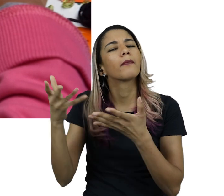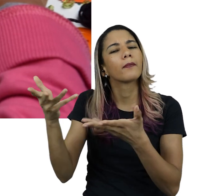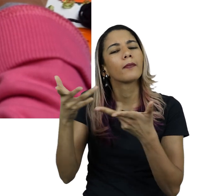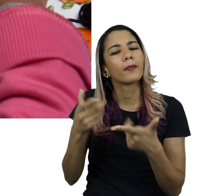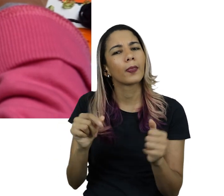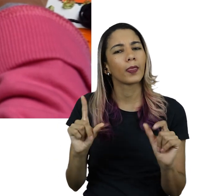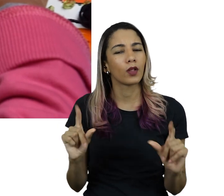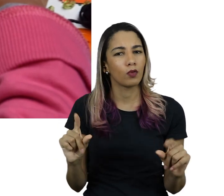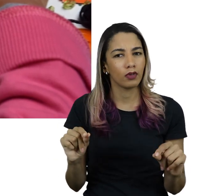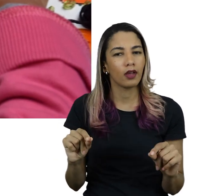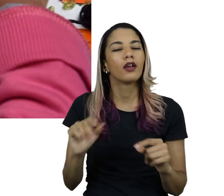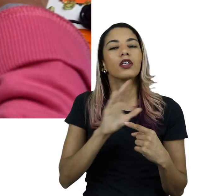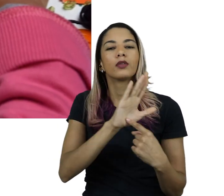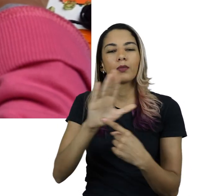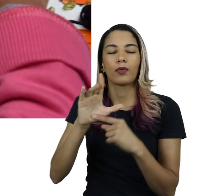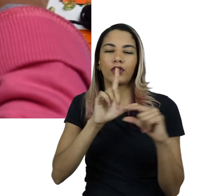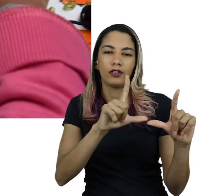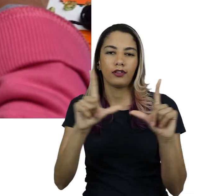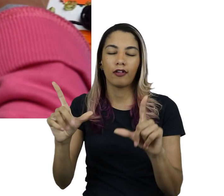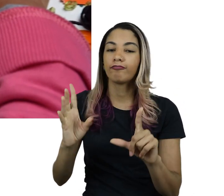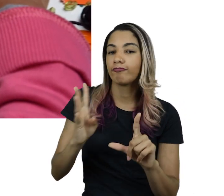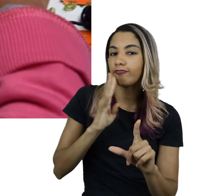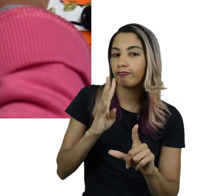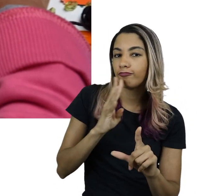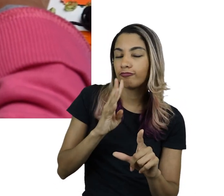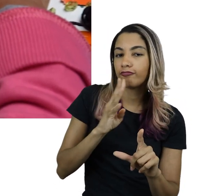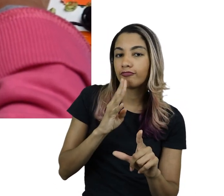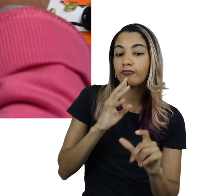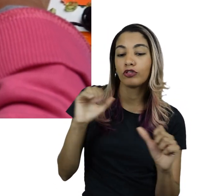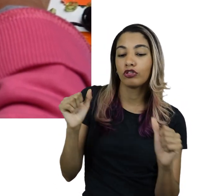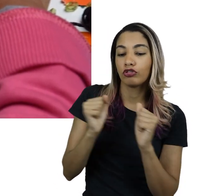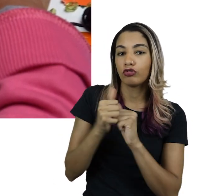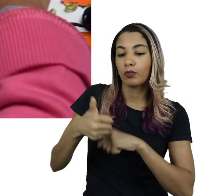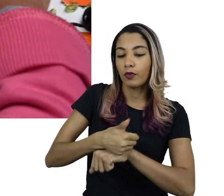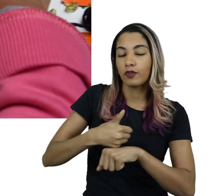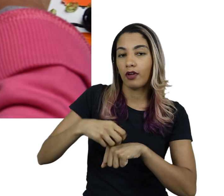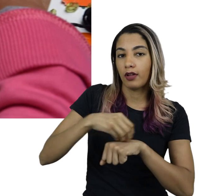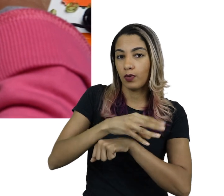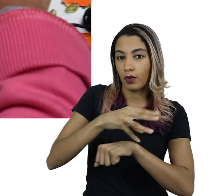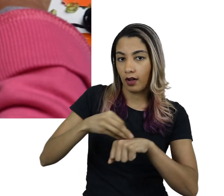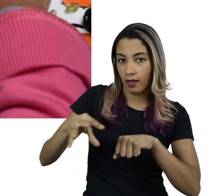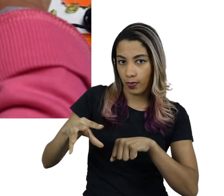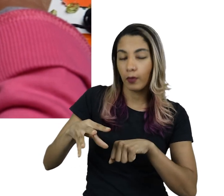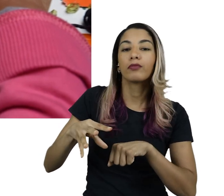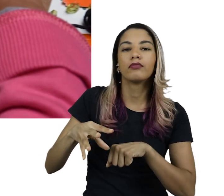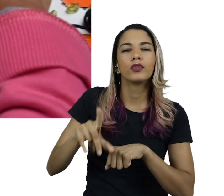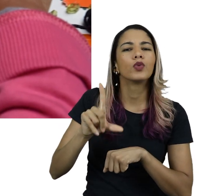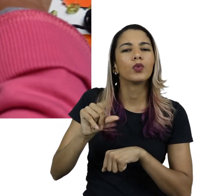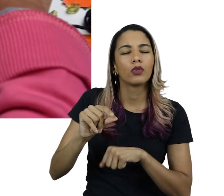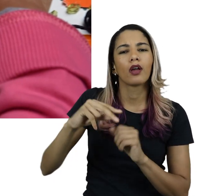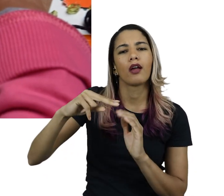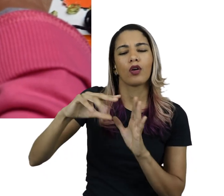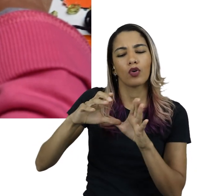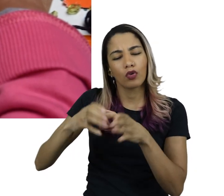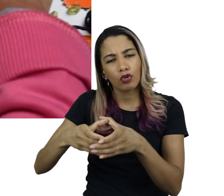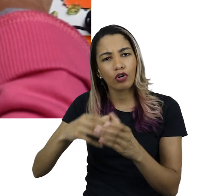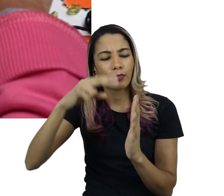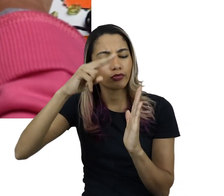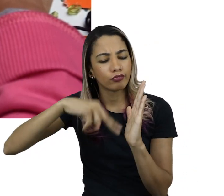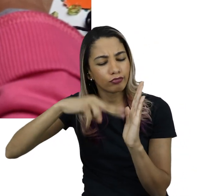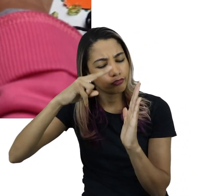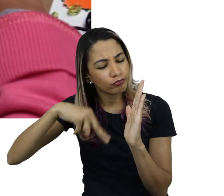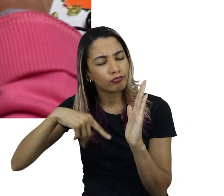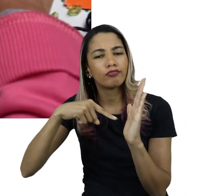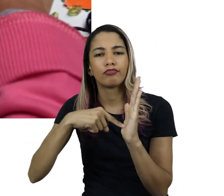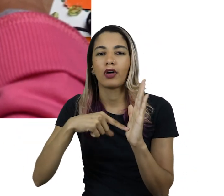as famílias são convidadas a visitar a exposição de longa duração, acompanhadas de um educador, na qual se estimula a